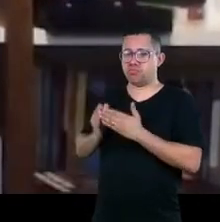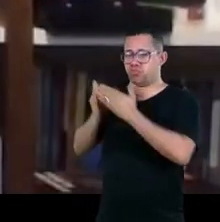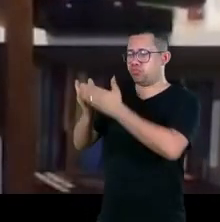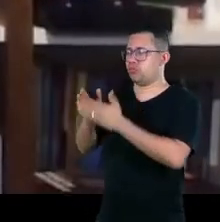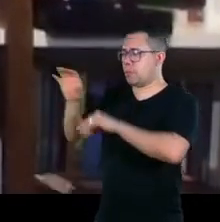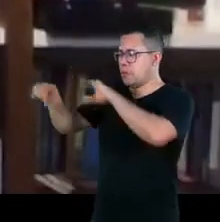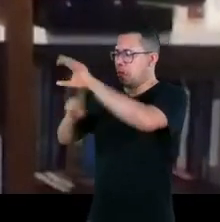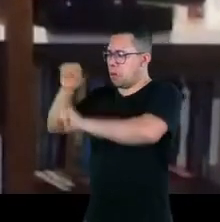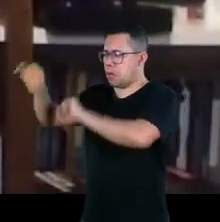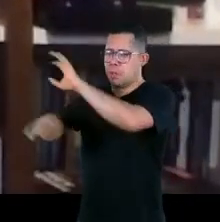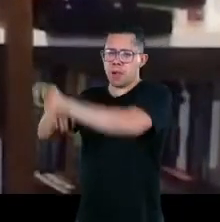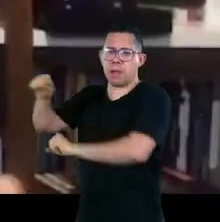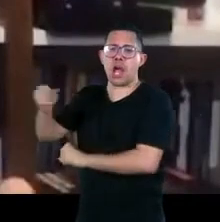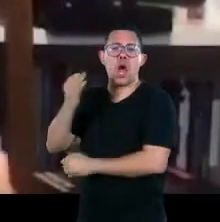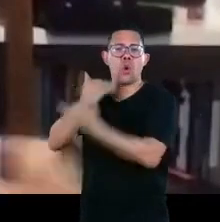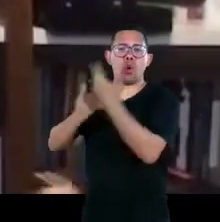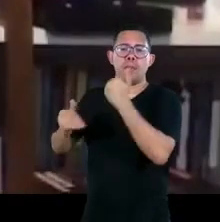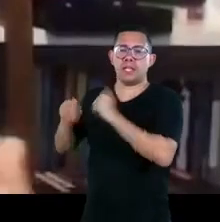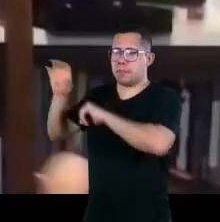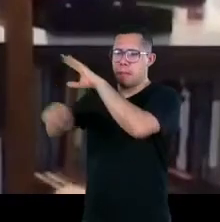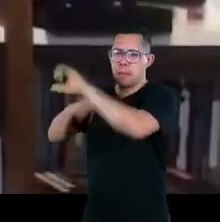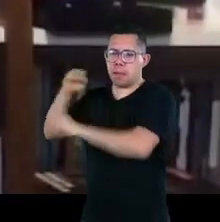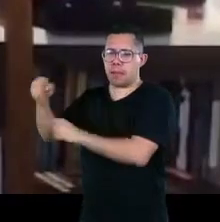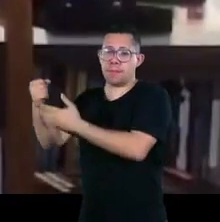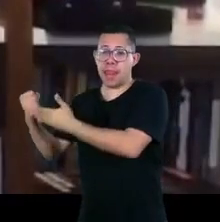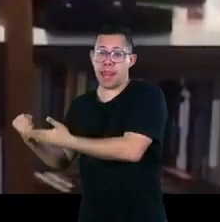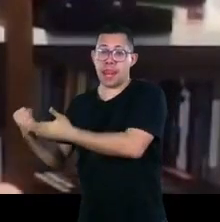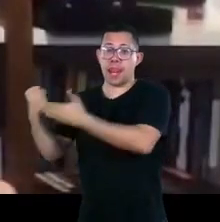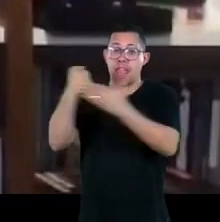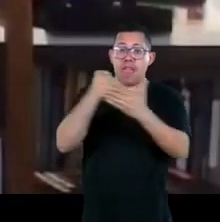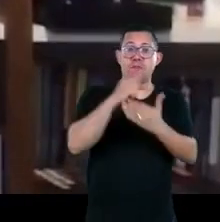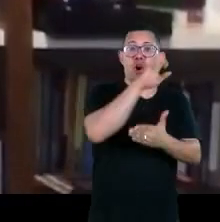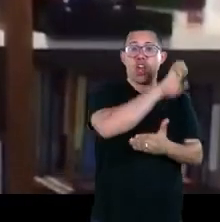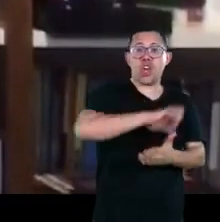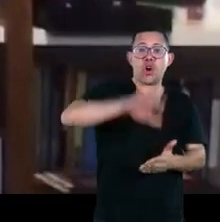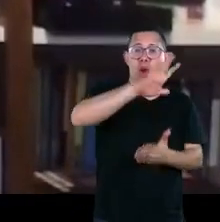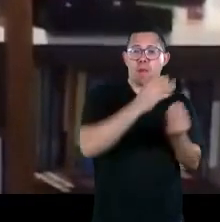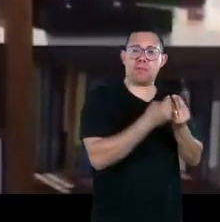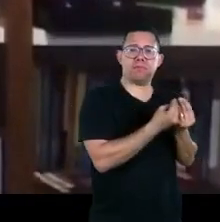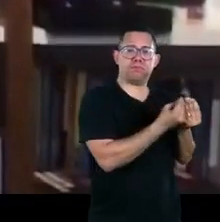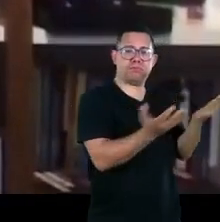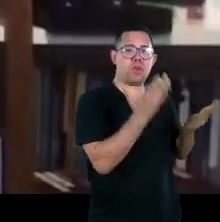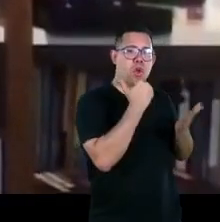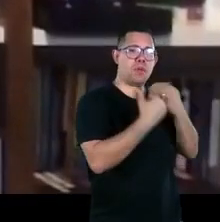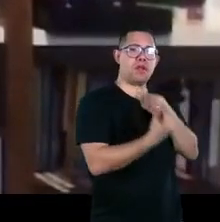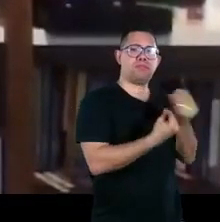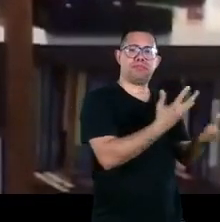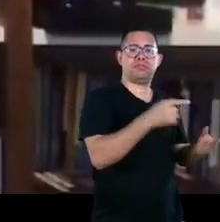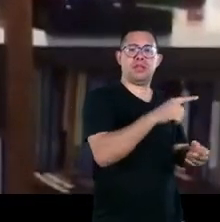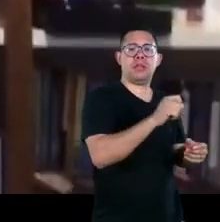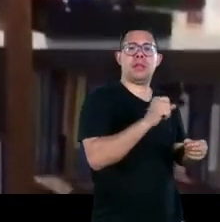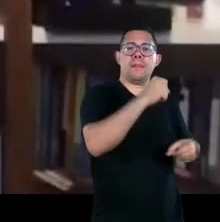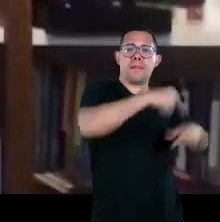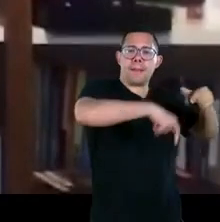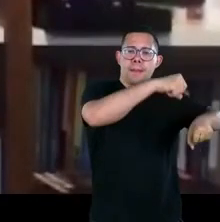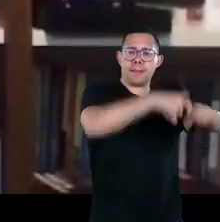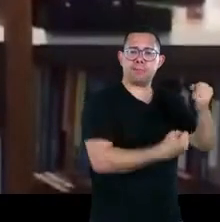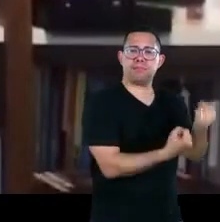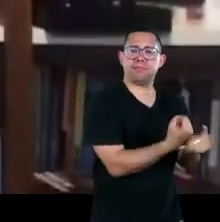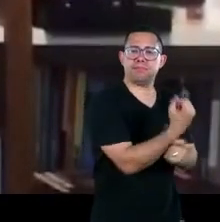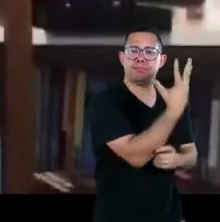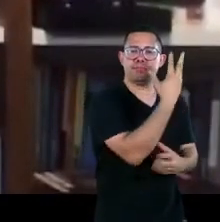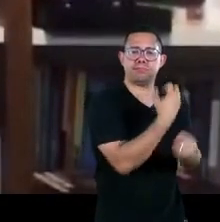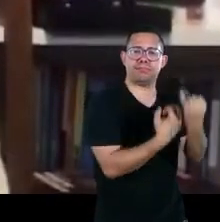uma vez uma pessoa um europeu já idoso que me falou um dia assim com toda a